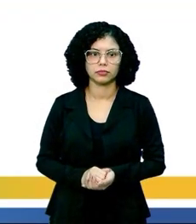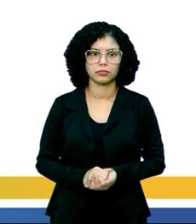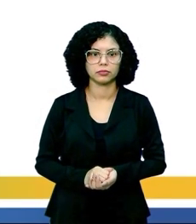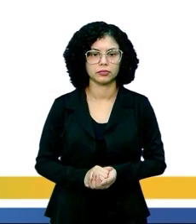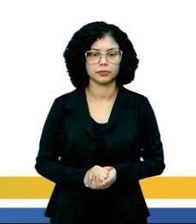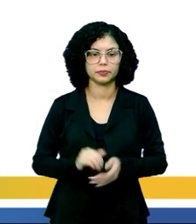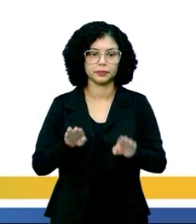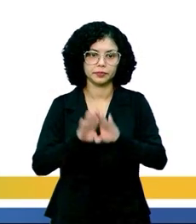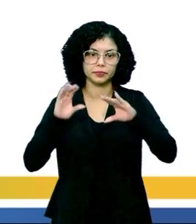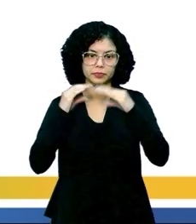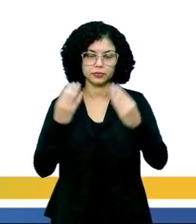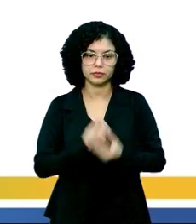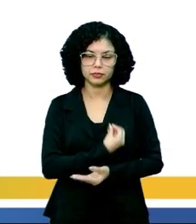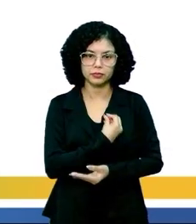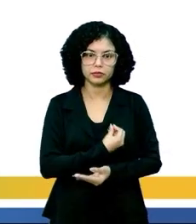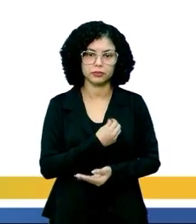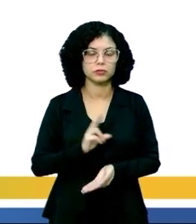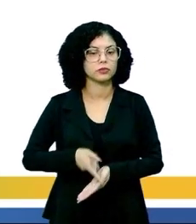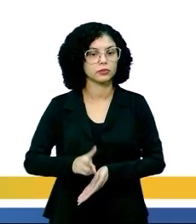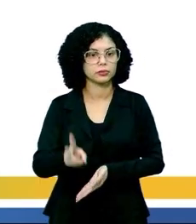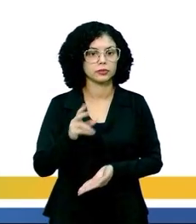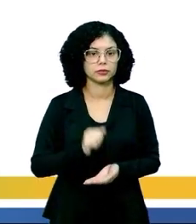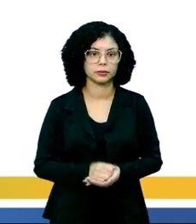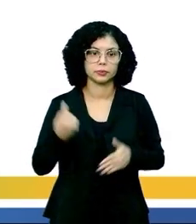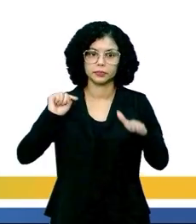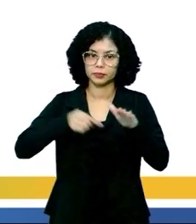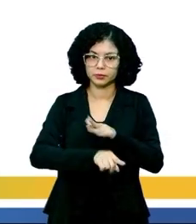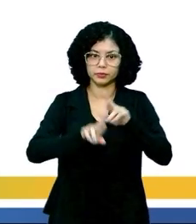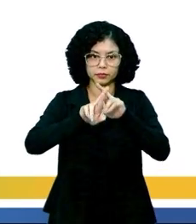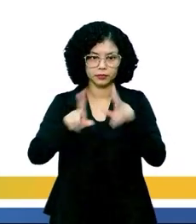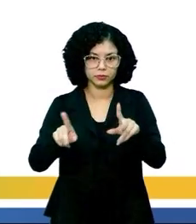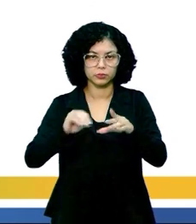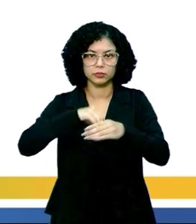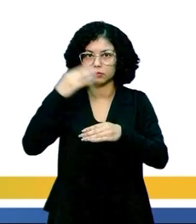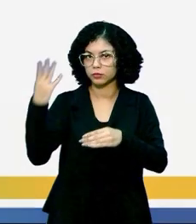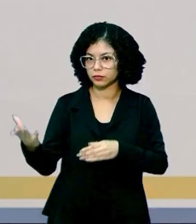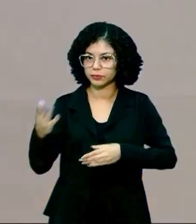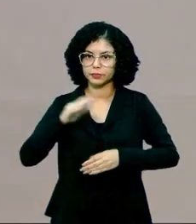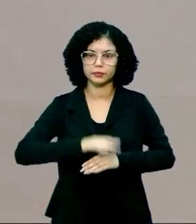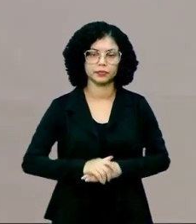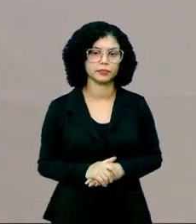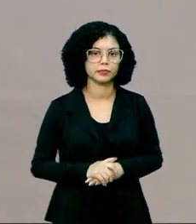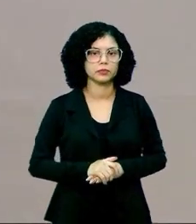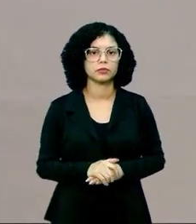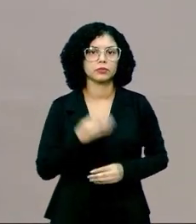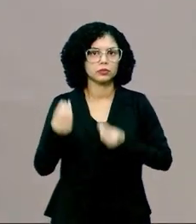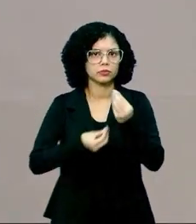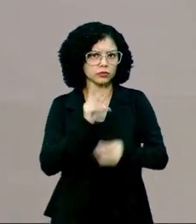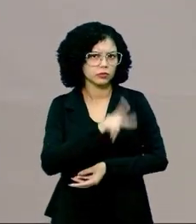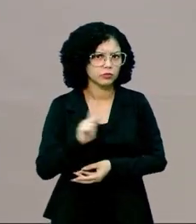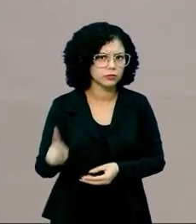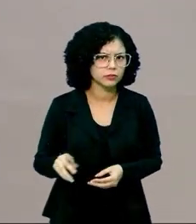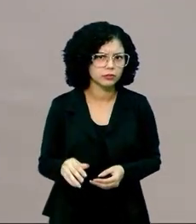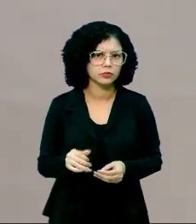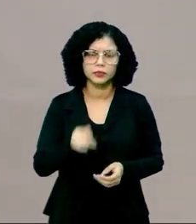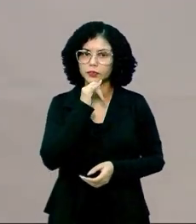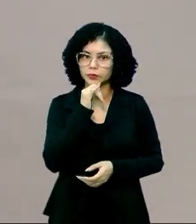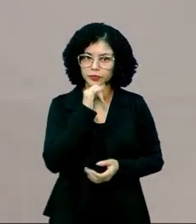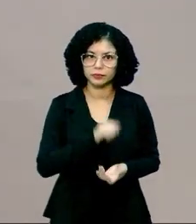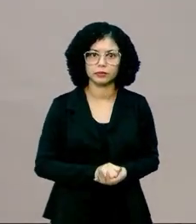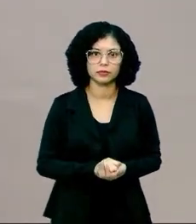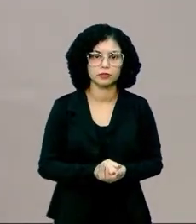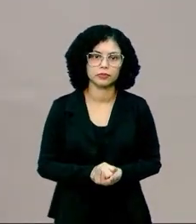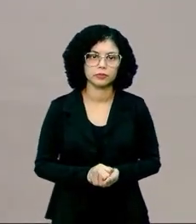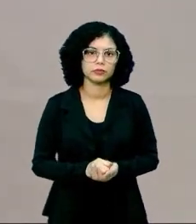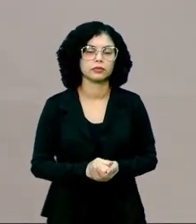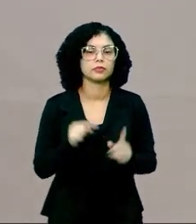Próximo. Seres vivos mantêm o meio interno diferente do meio externo. Como assim, professora? Pode me dar um exemplo? Posso?